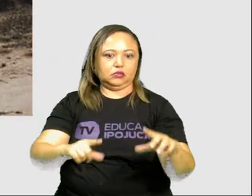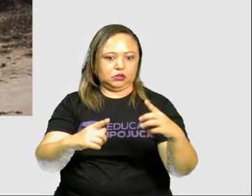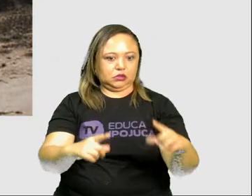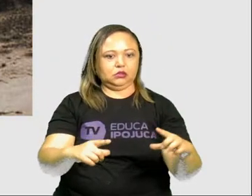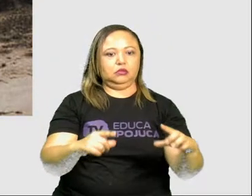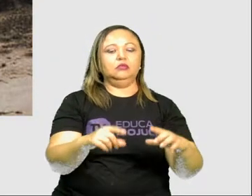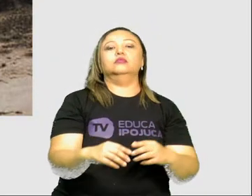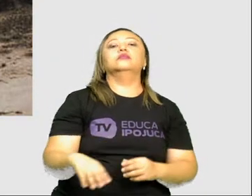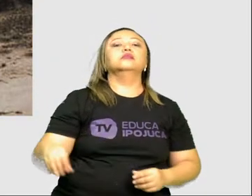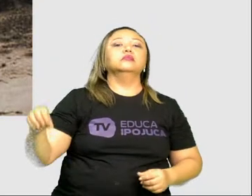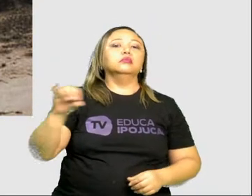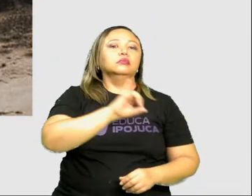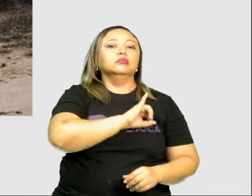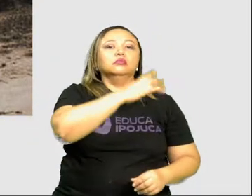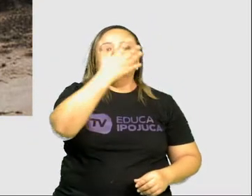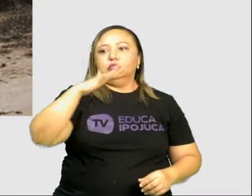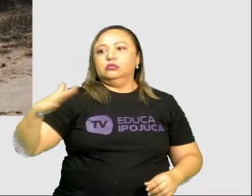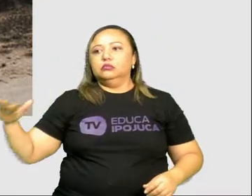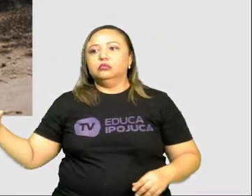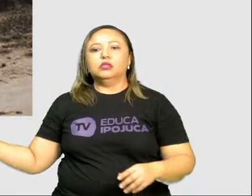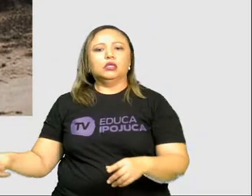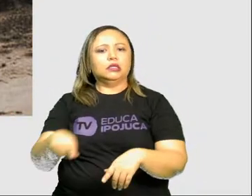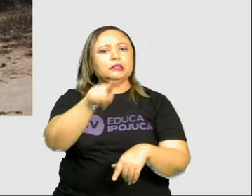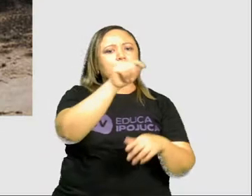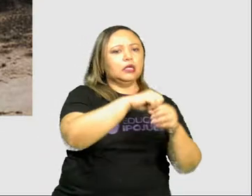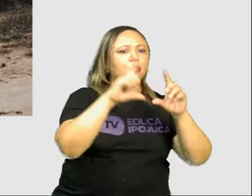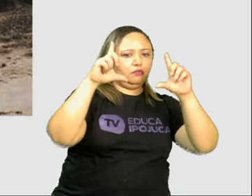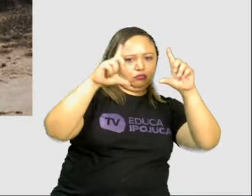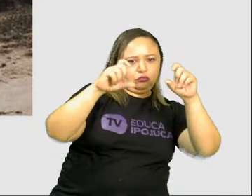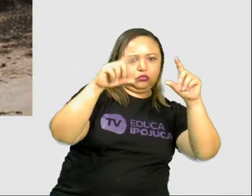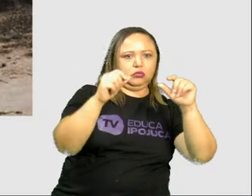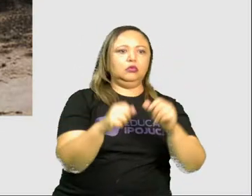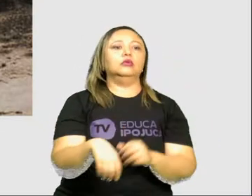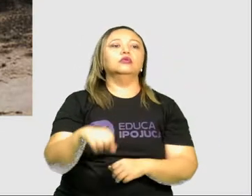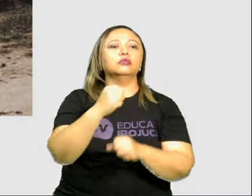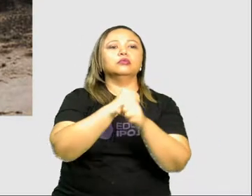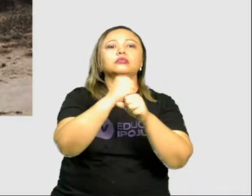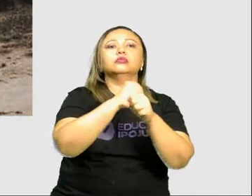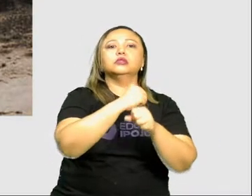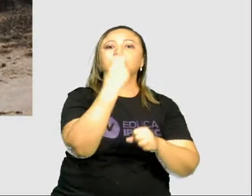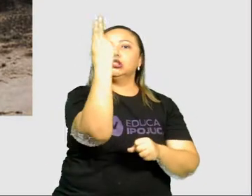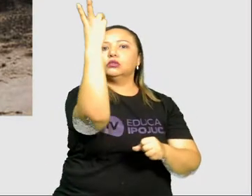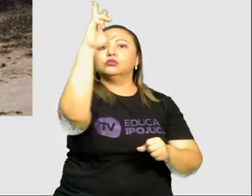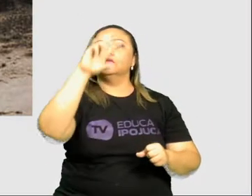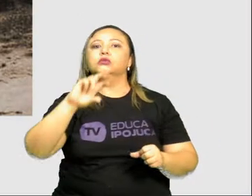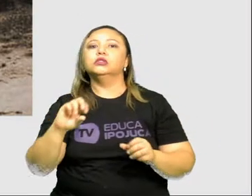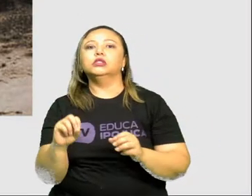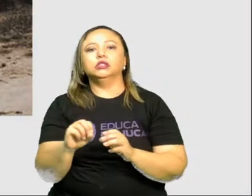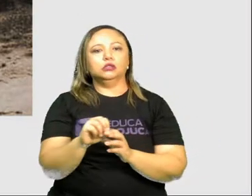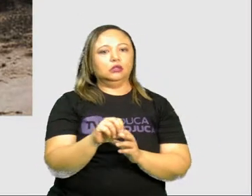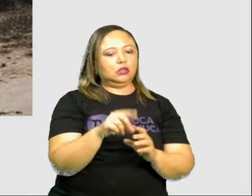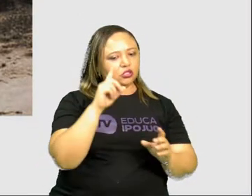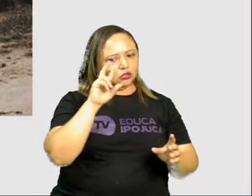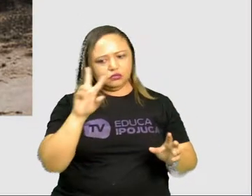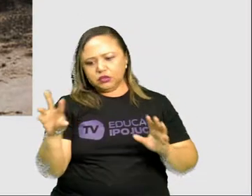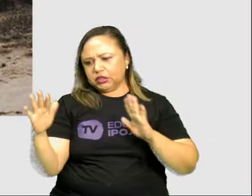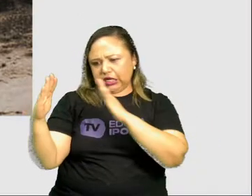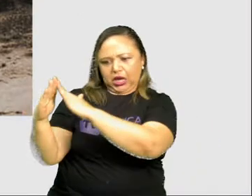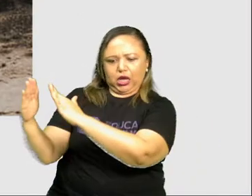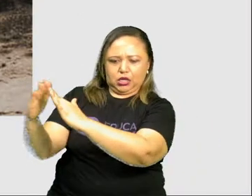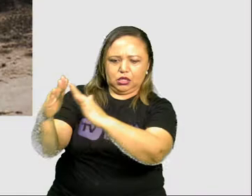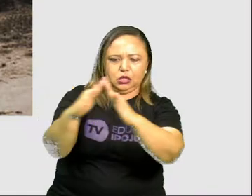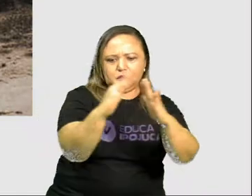Essa paisagem, ela foi fotografada na década de 50. Aí a gente vê a igreja sem muitas casas próximas,